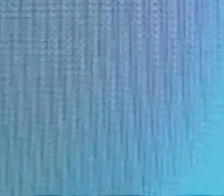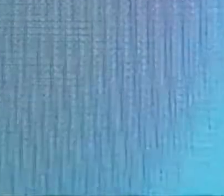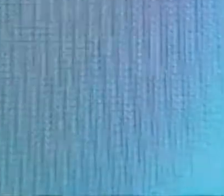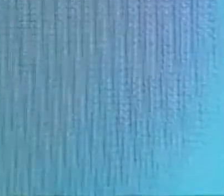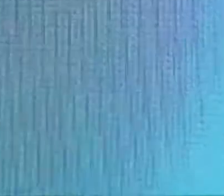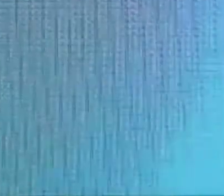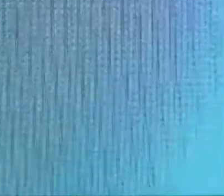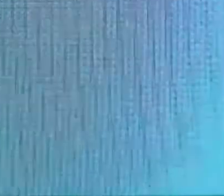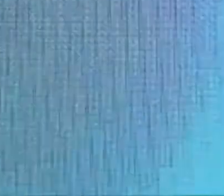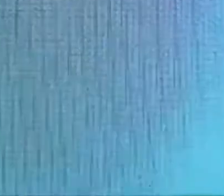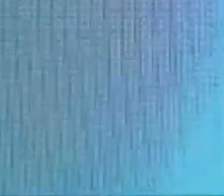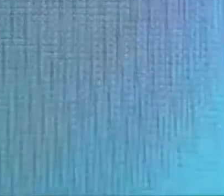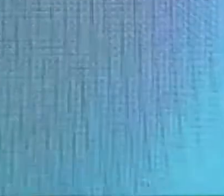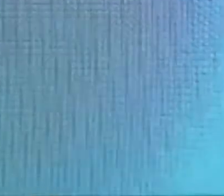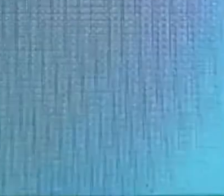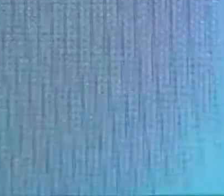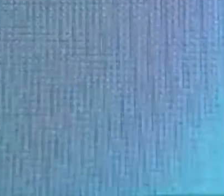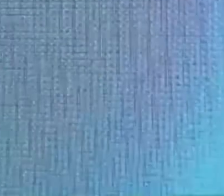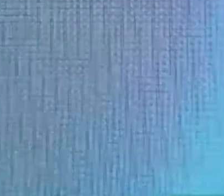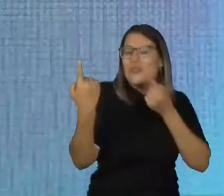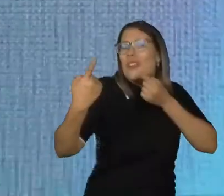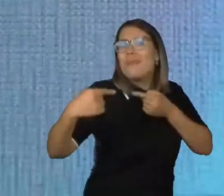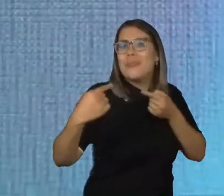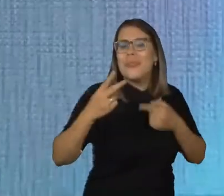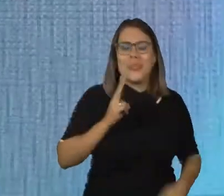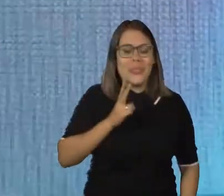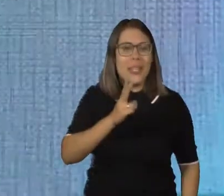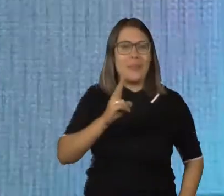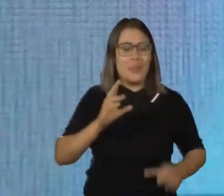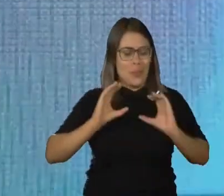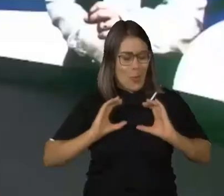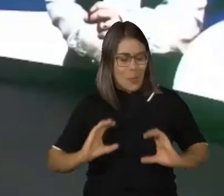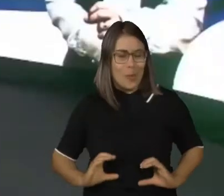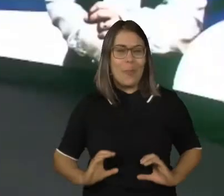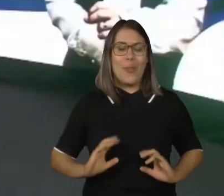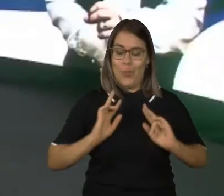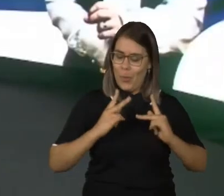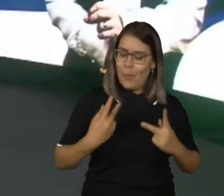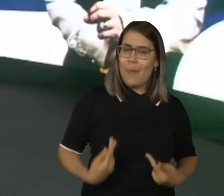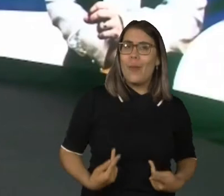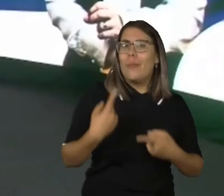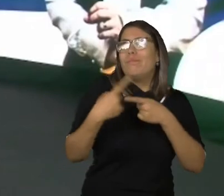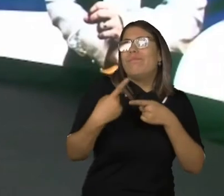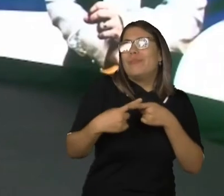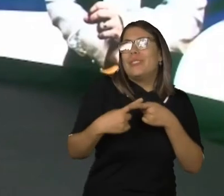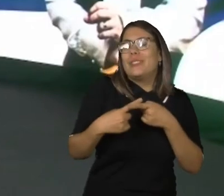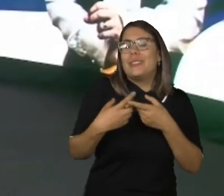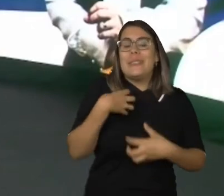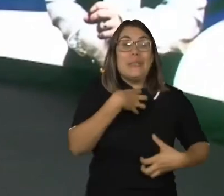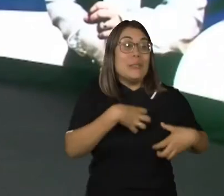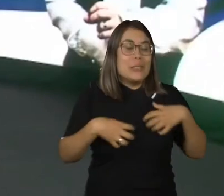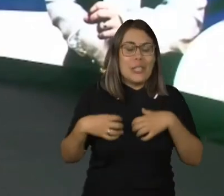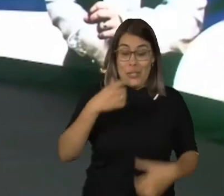É um desafio sempre falar sobre comportamento humano. E talvez seja o que mais mexeu com minha vida,